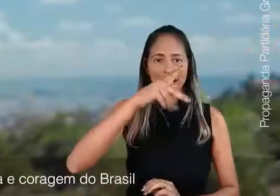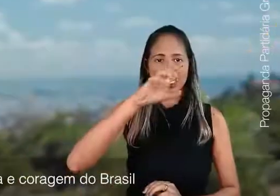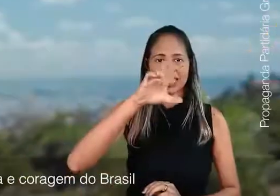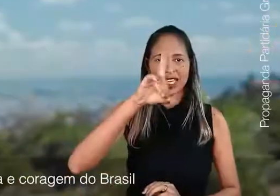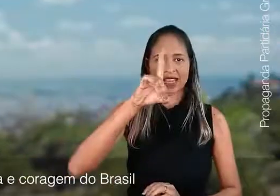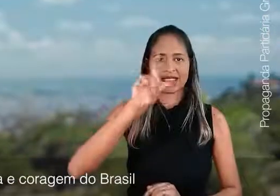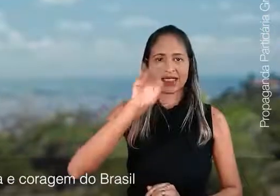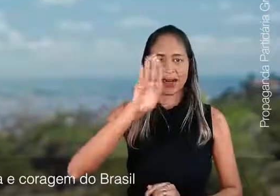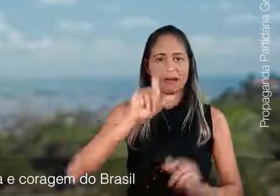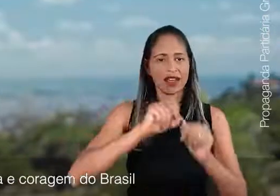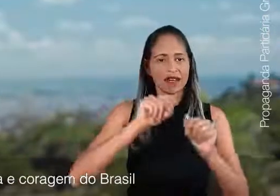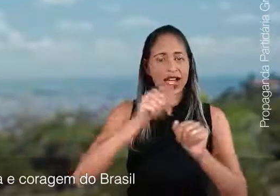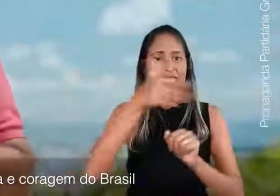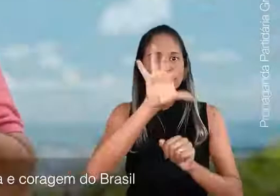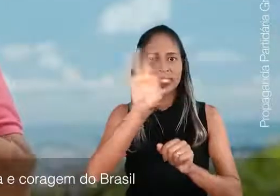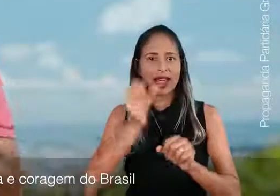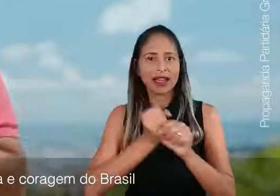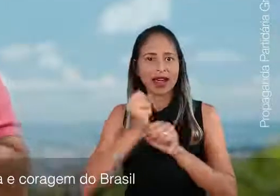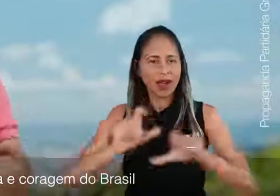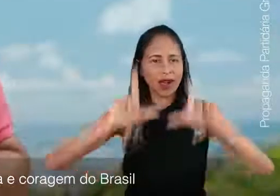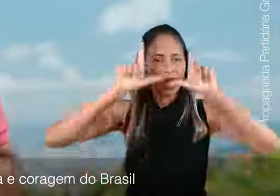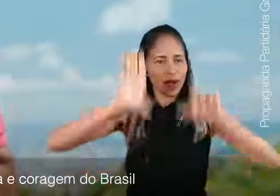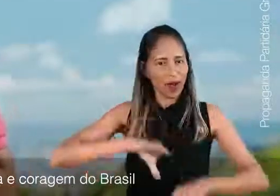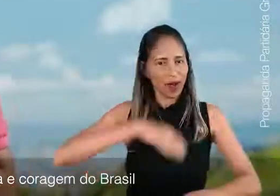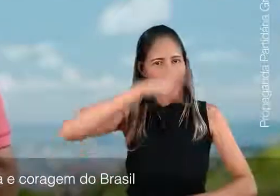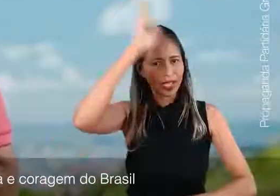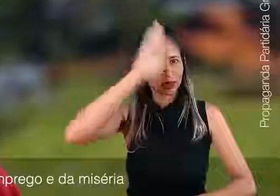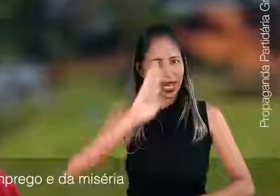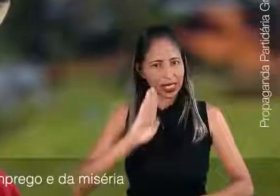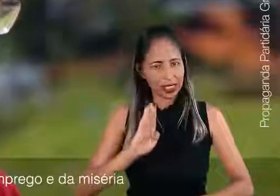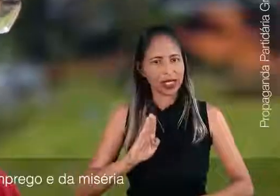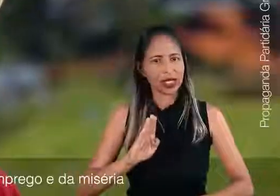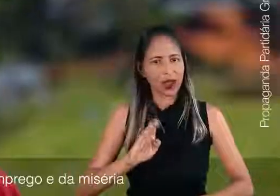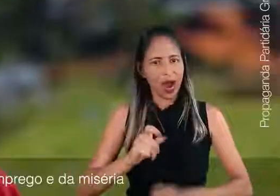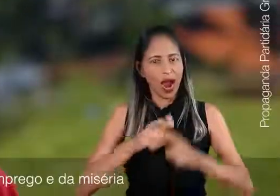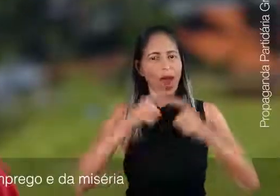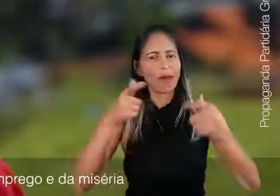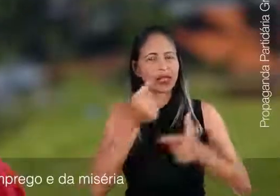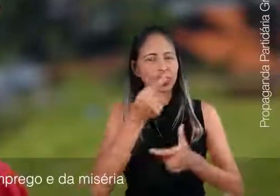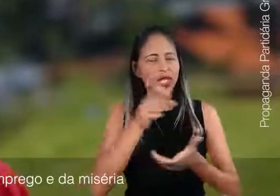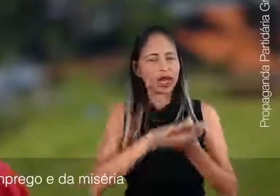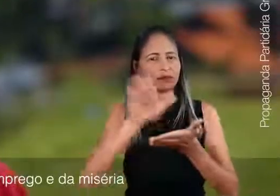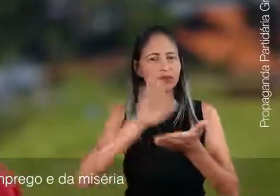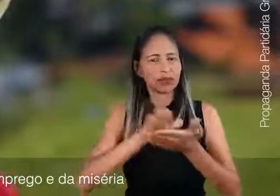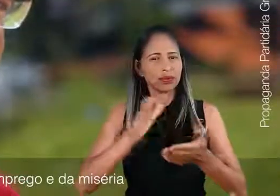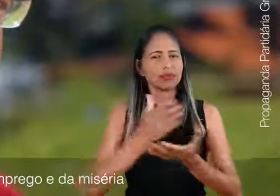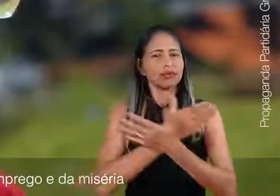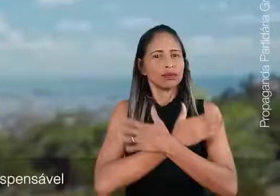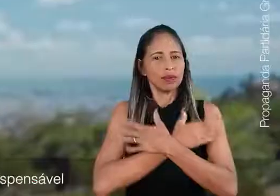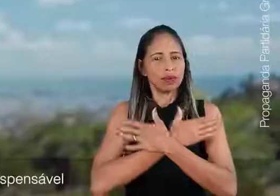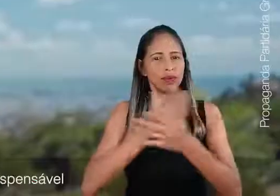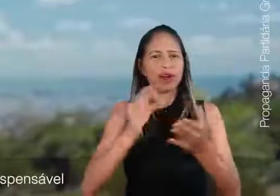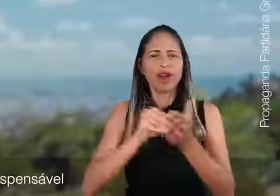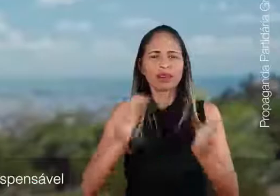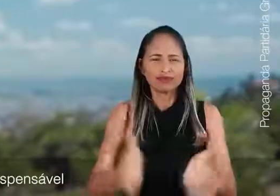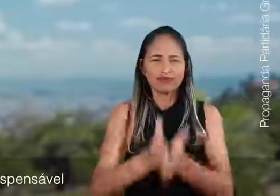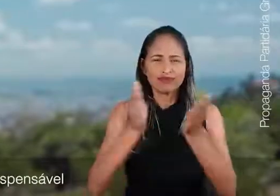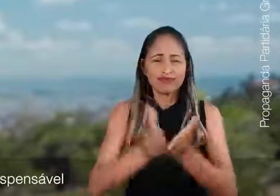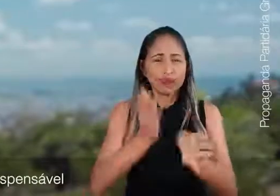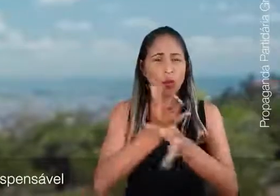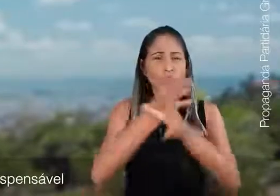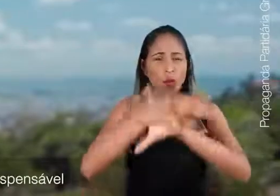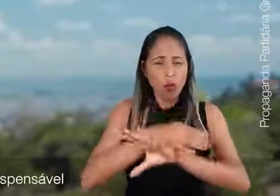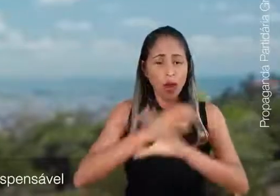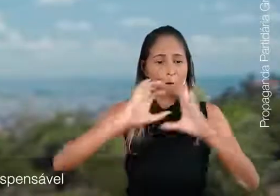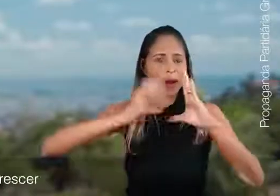O PCdoB completa 100 anos com a cara e a coragem do Brasil. O aumento do custo de vida, do desemprego e da miséria faz do PCdoB um